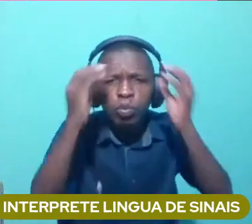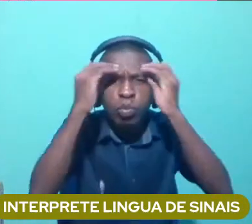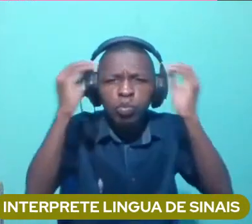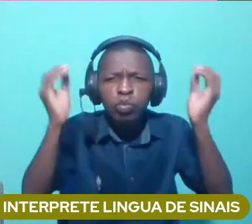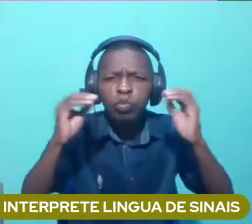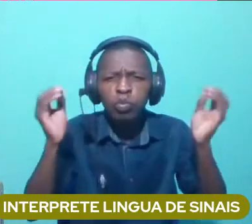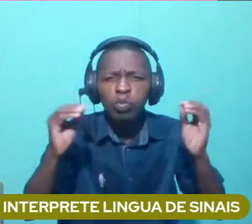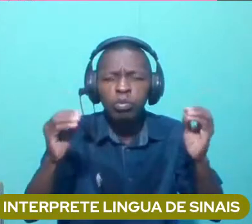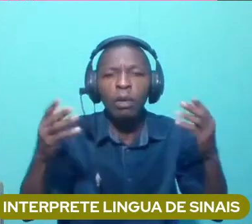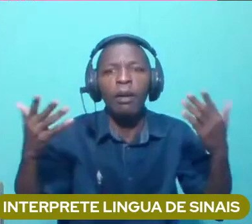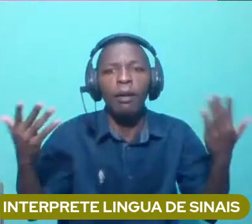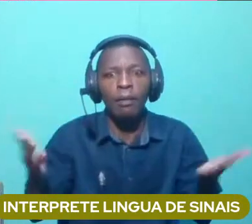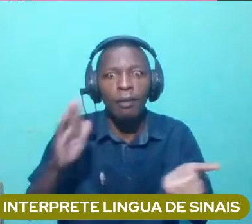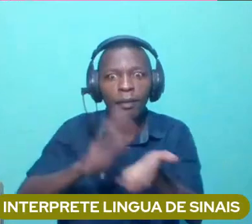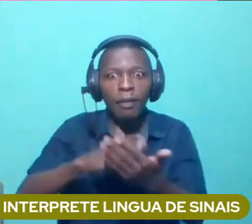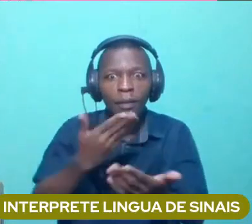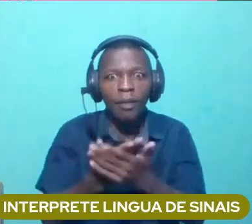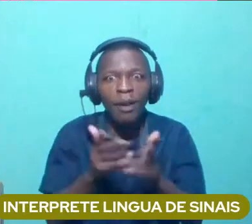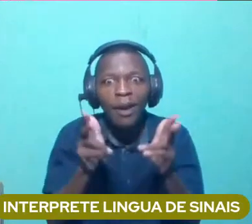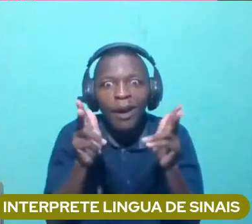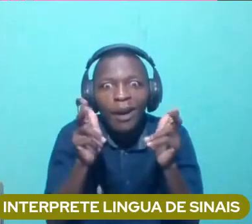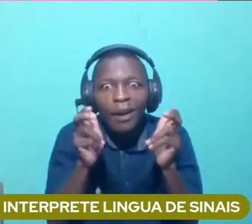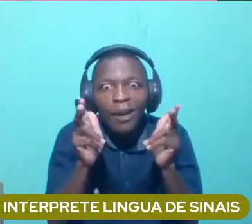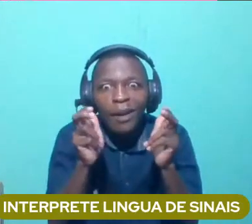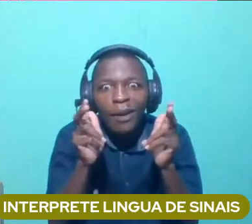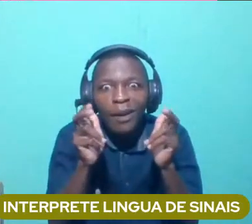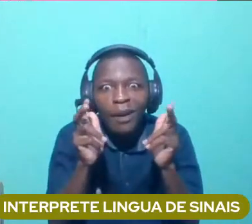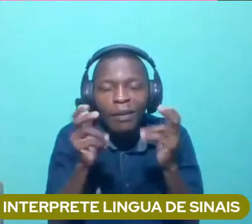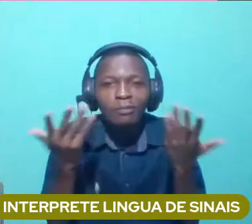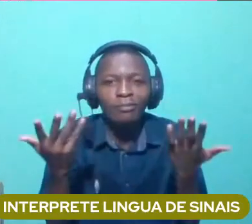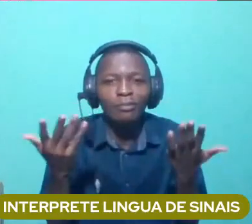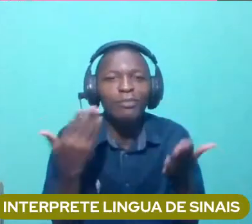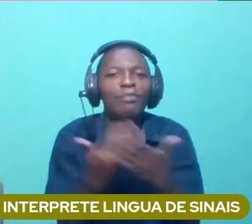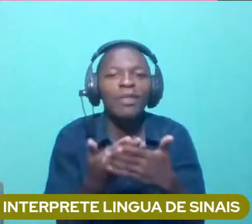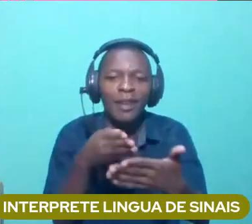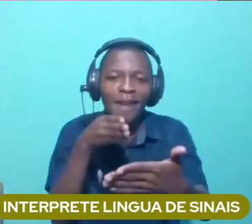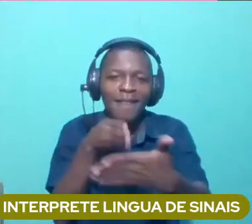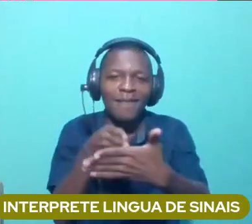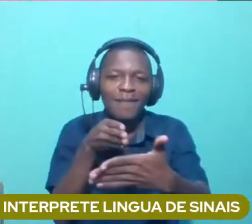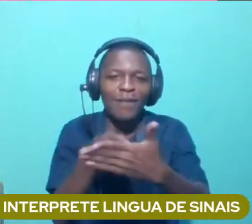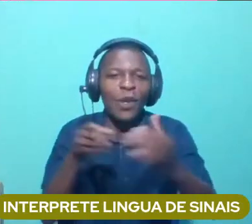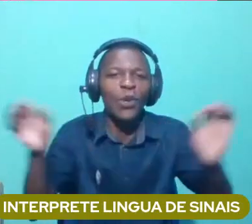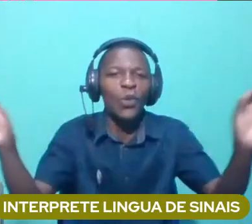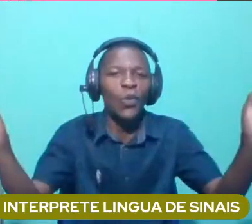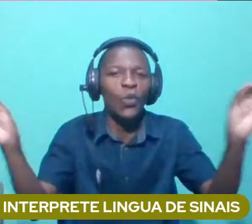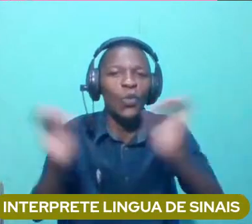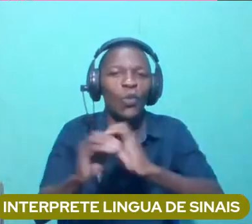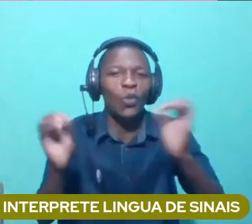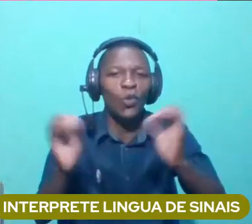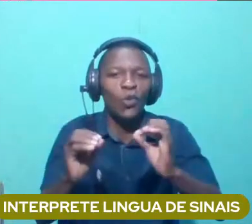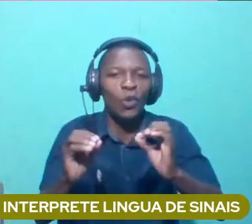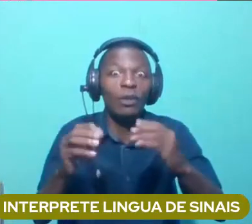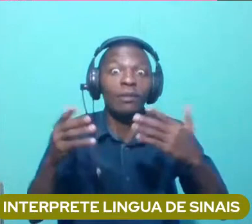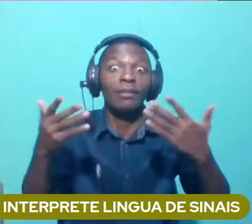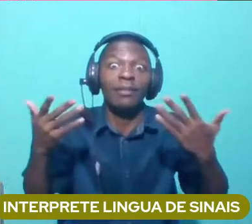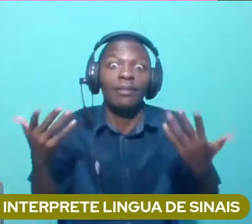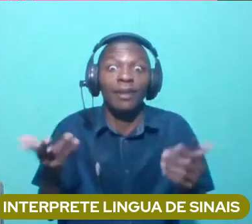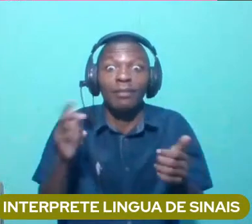participarmos, isso é uma barreira. Então, quem tem o problema é o meio de